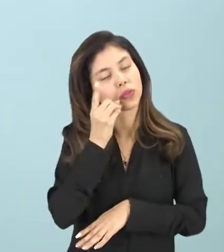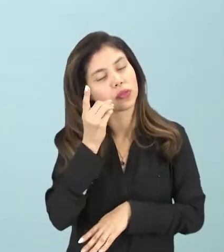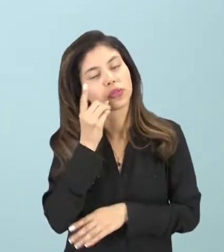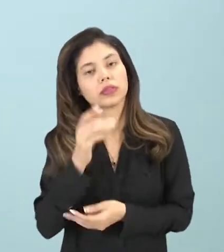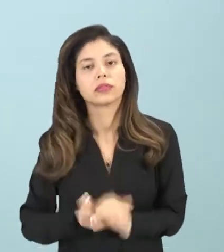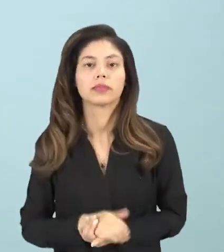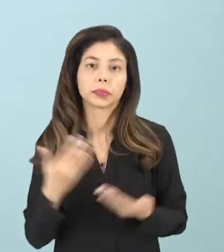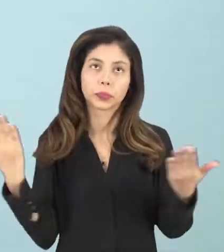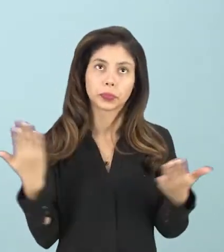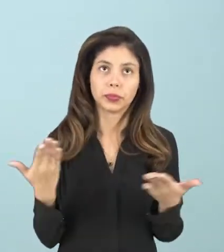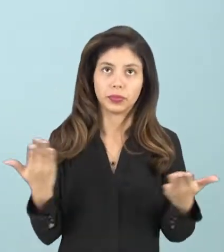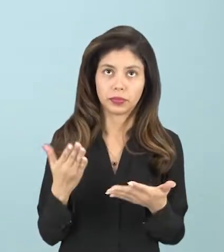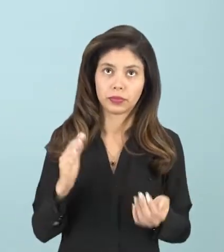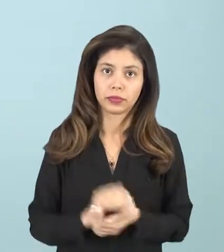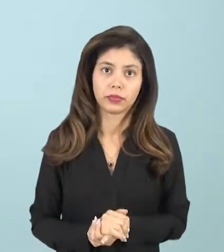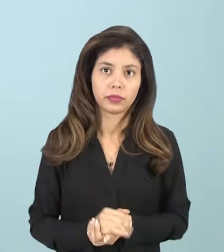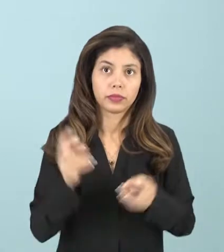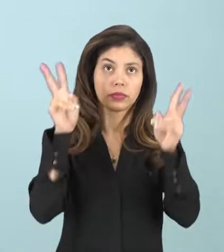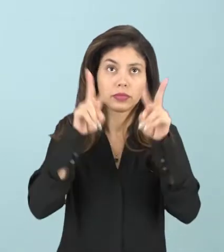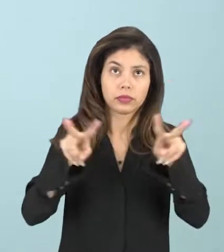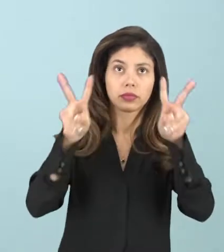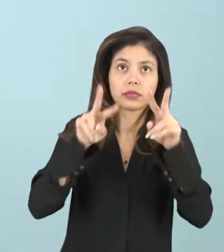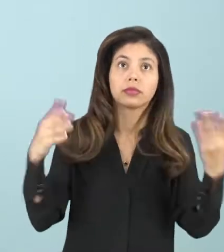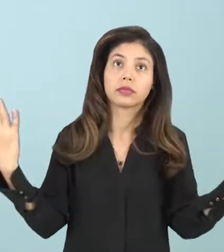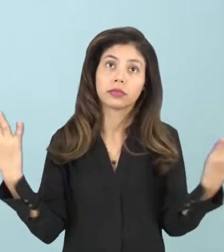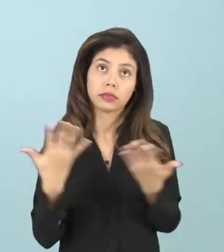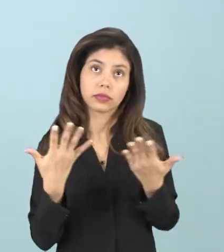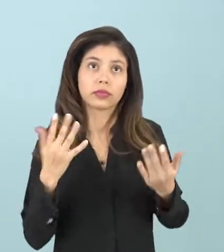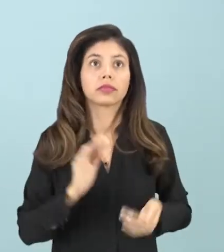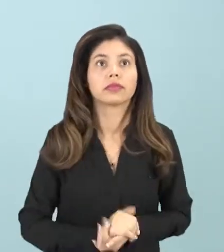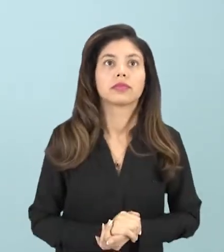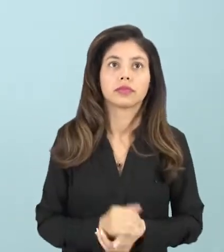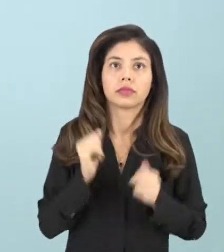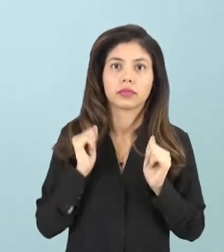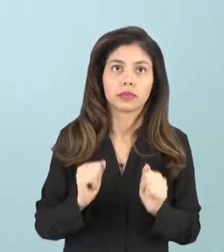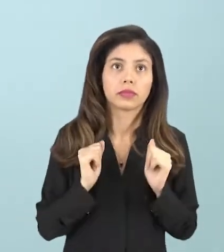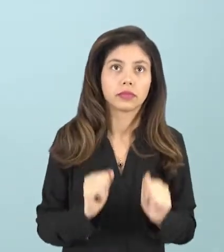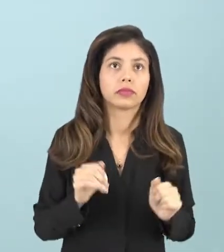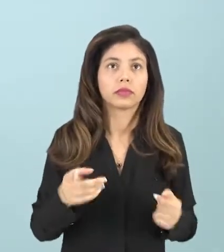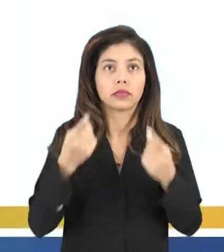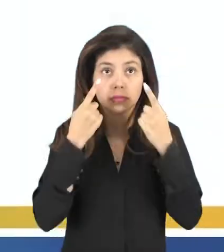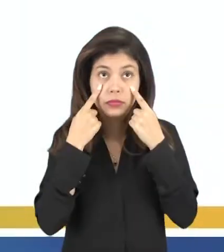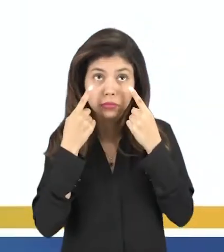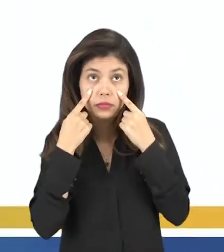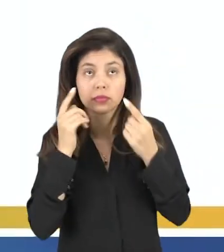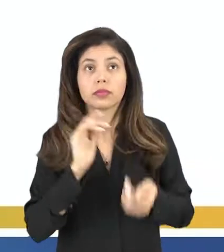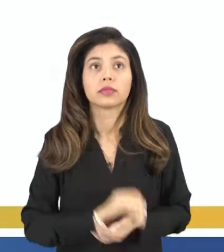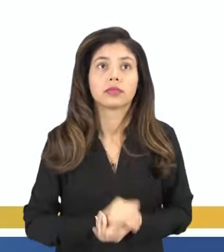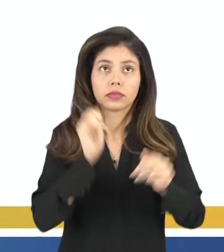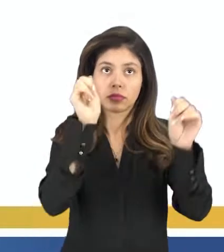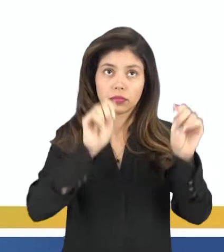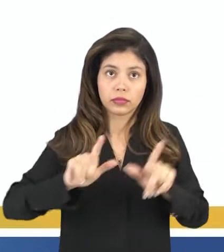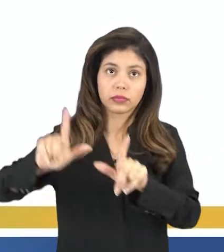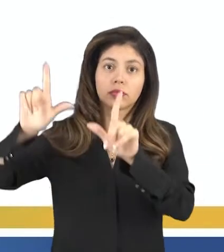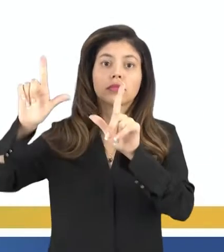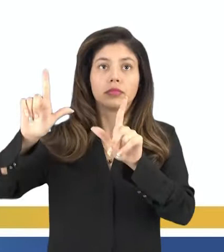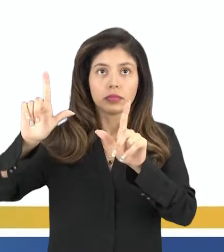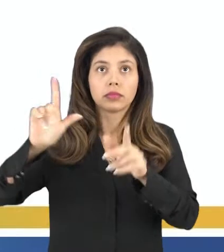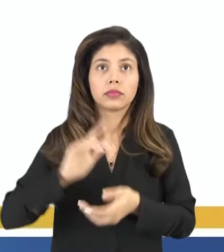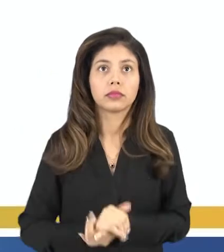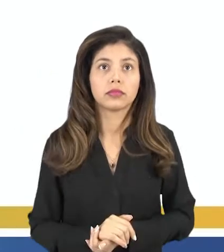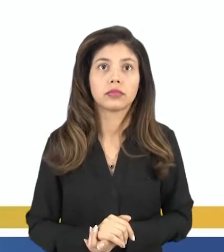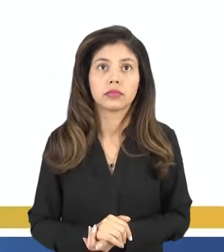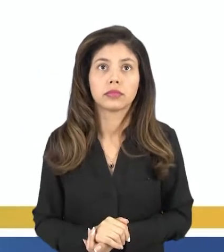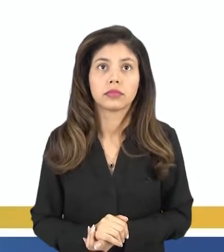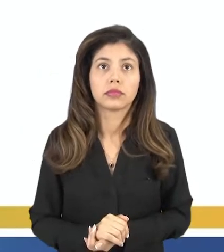atuais. Então visualizem agora, vocês podem aí observar, temos aí uma tarja e bem